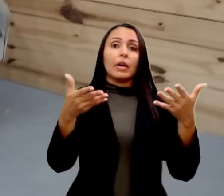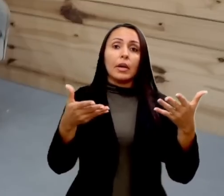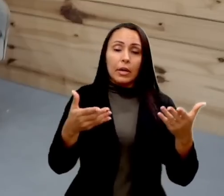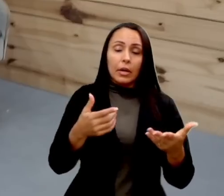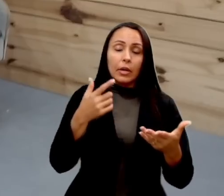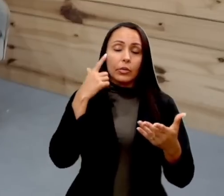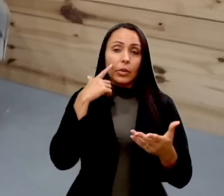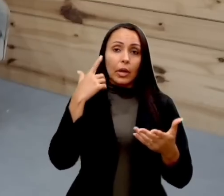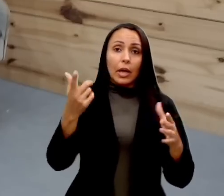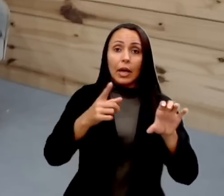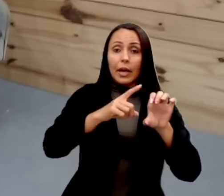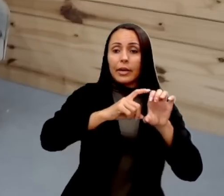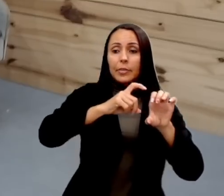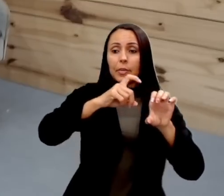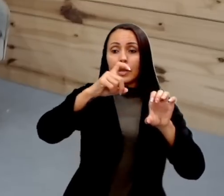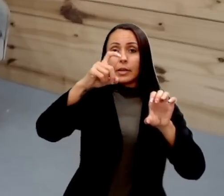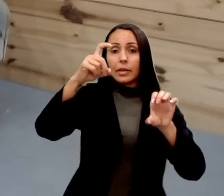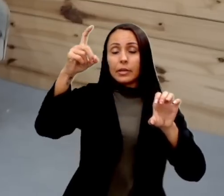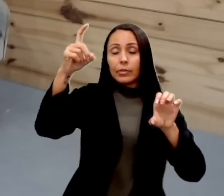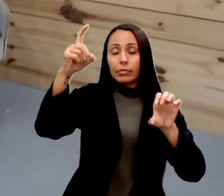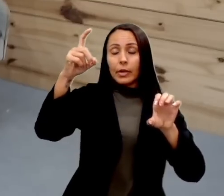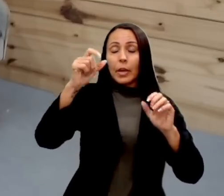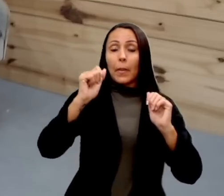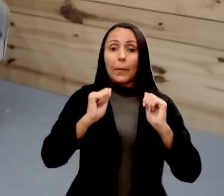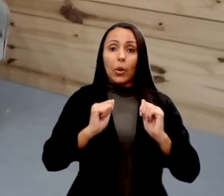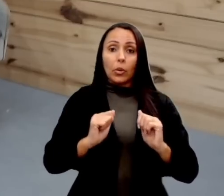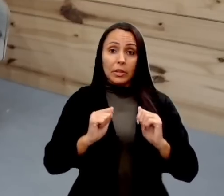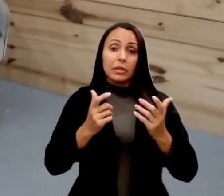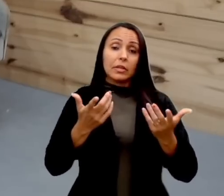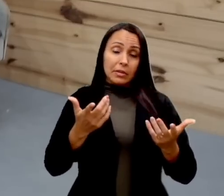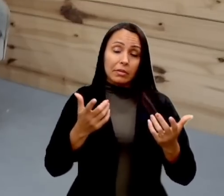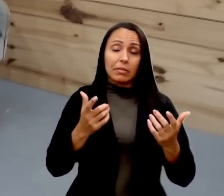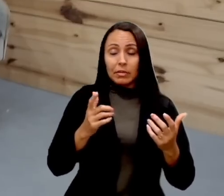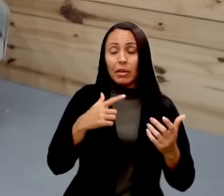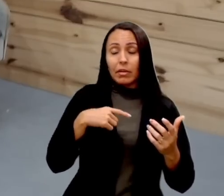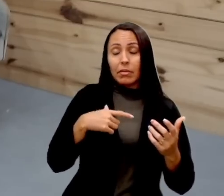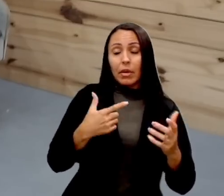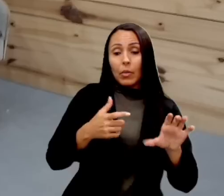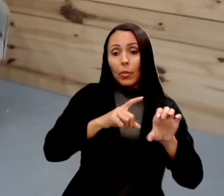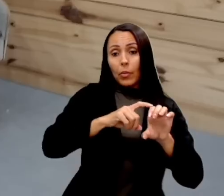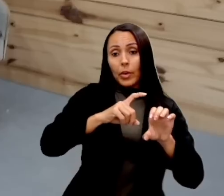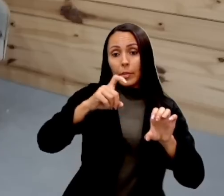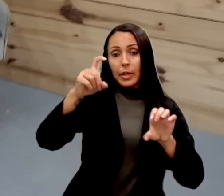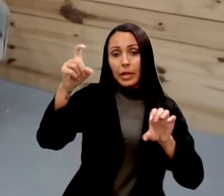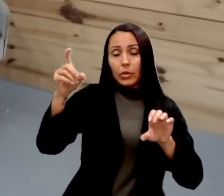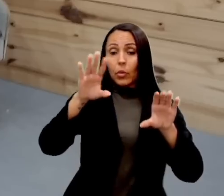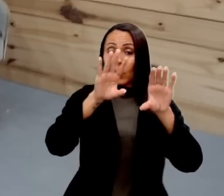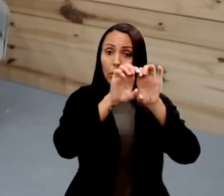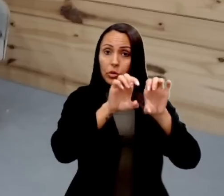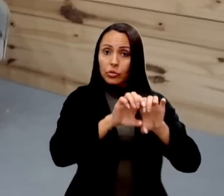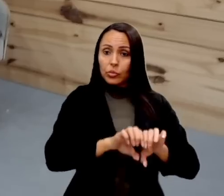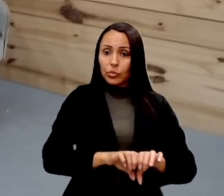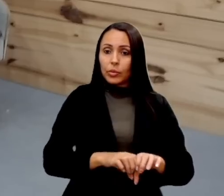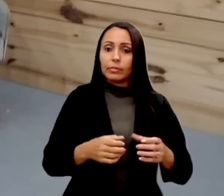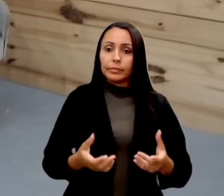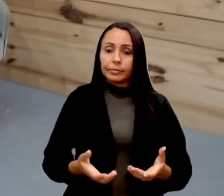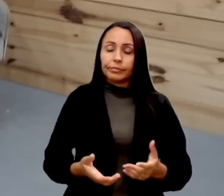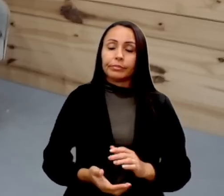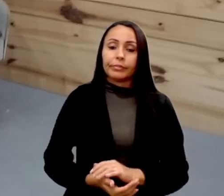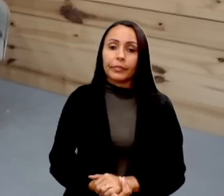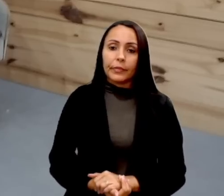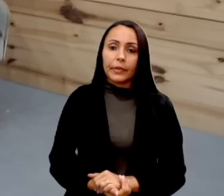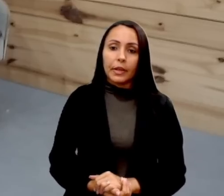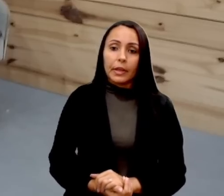empreendedoras. Ele pode se tornar um profissional empreendedor em uma estrutura como essa. Então é muito importante que ele perceba isso, que tenha essa